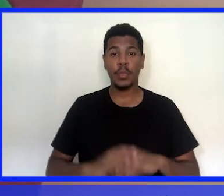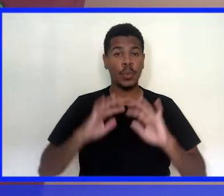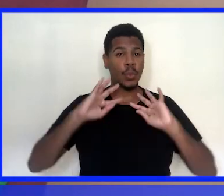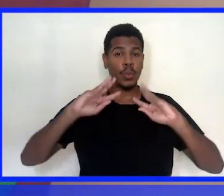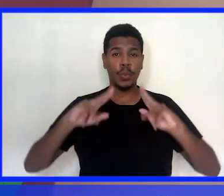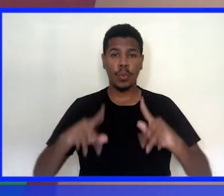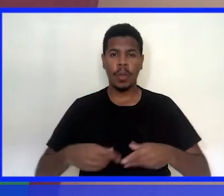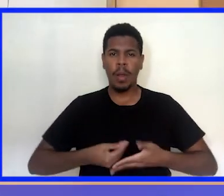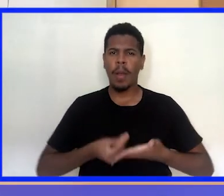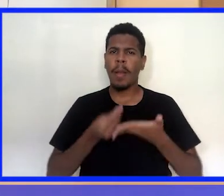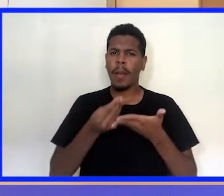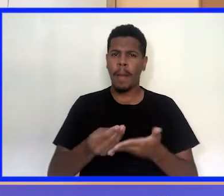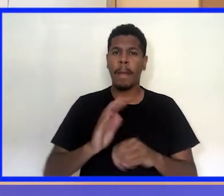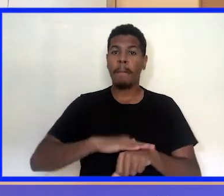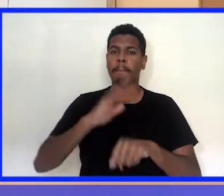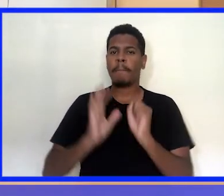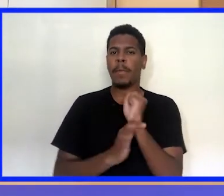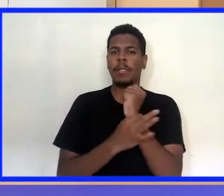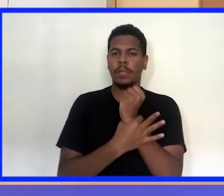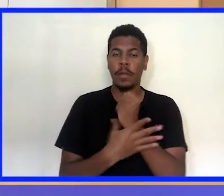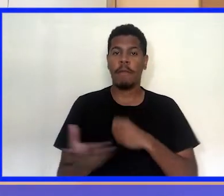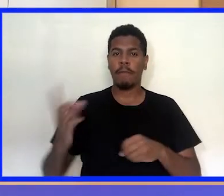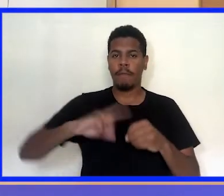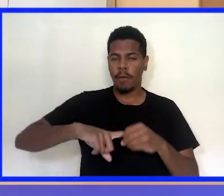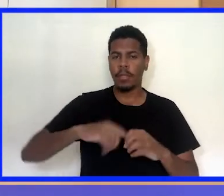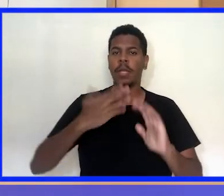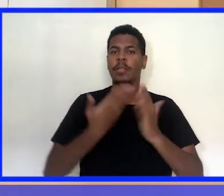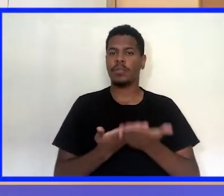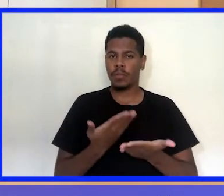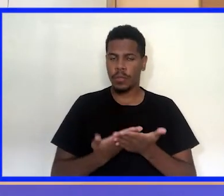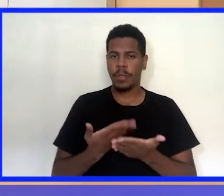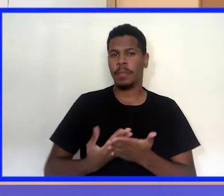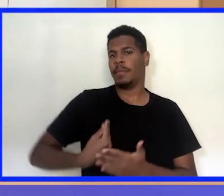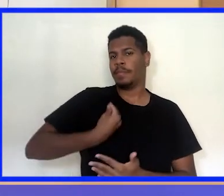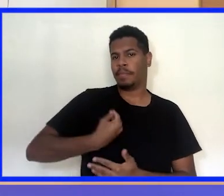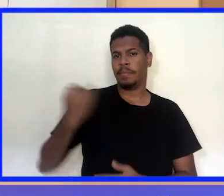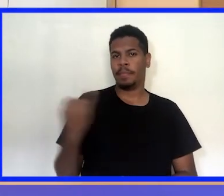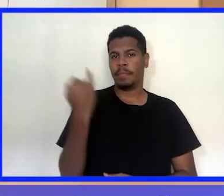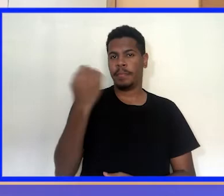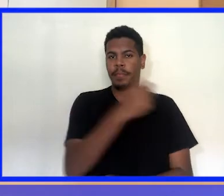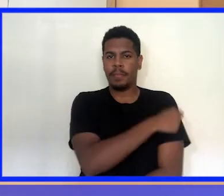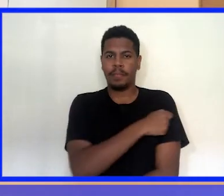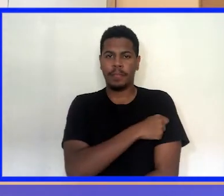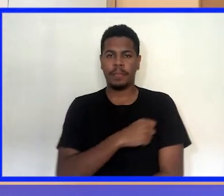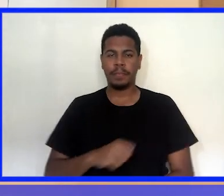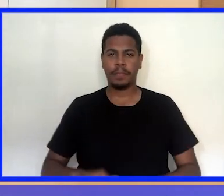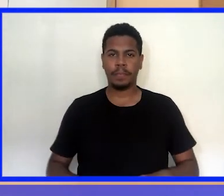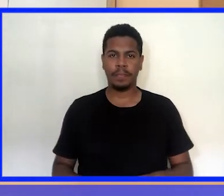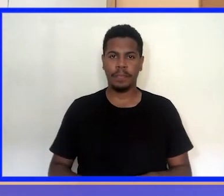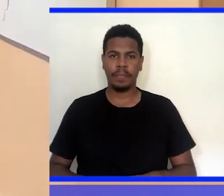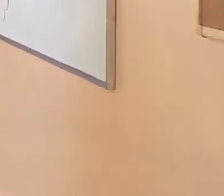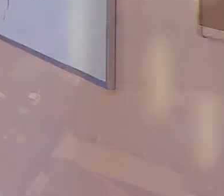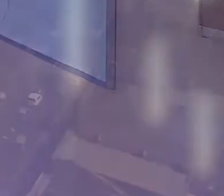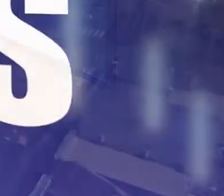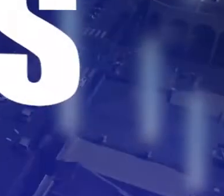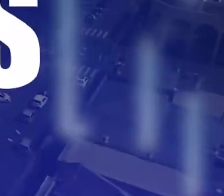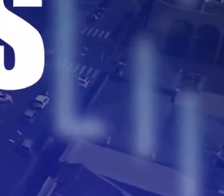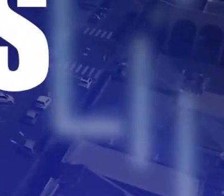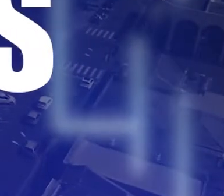mãos. Tudo isso para estar oferecendo mais segurança para essa volta às aulas, que é tão importante para os alunos.